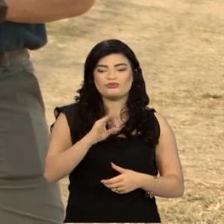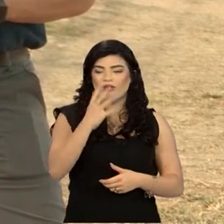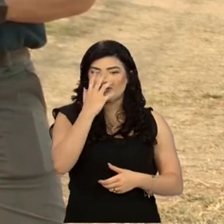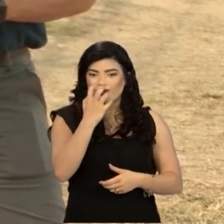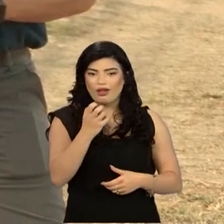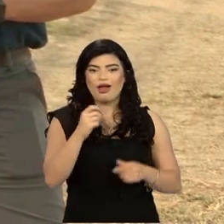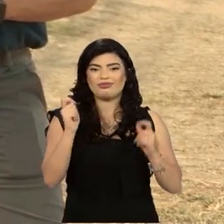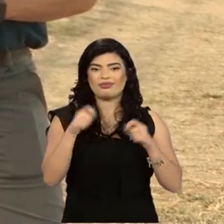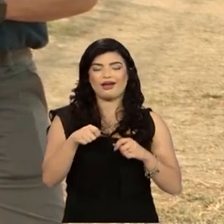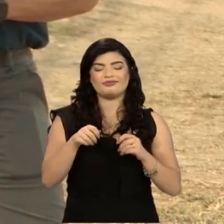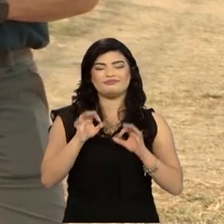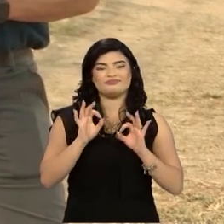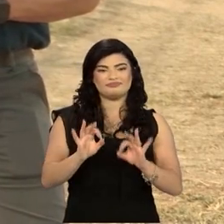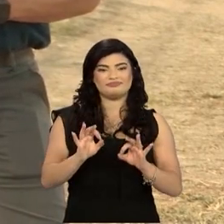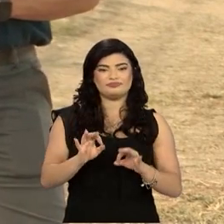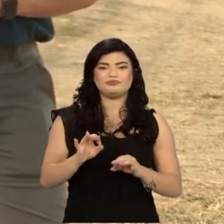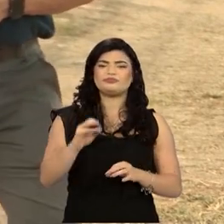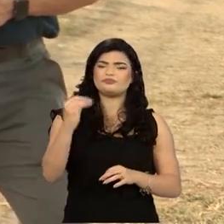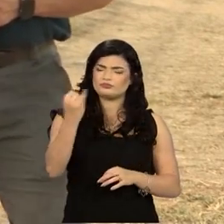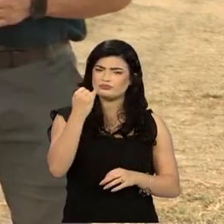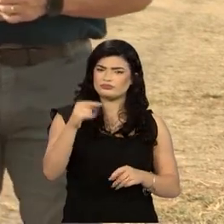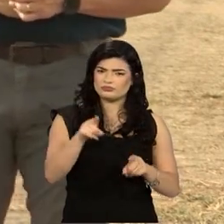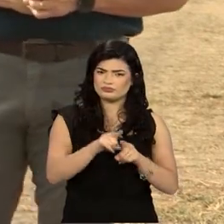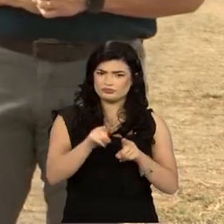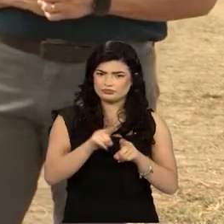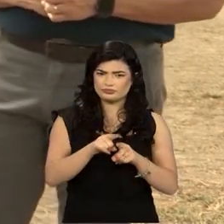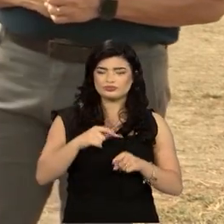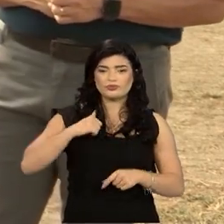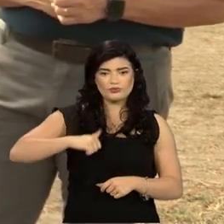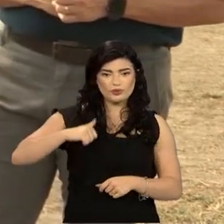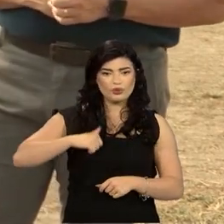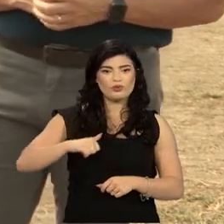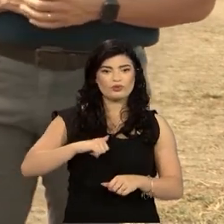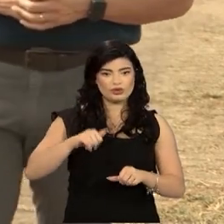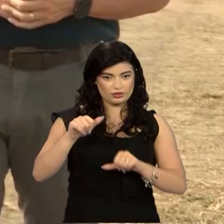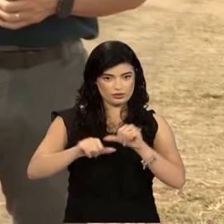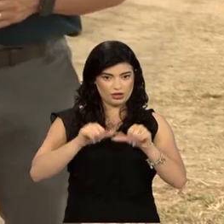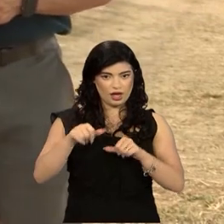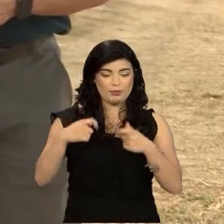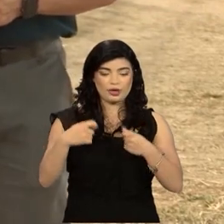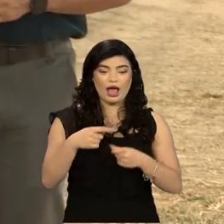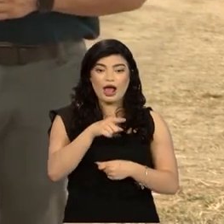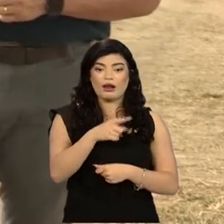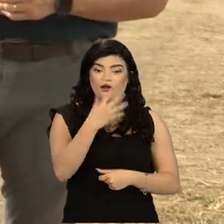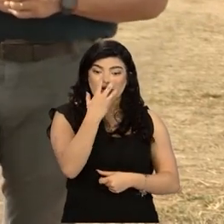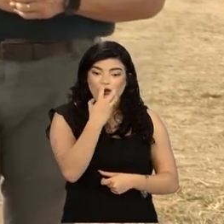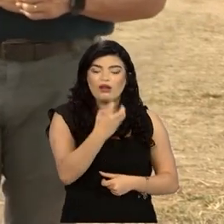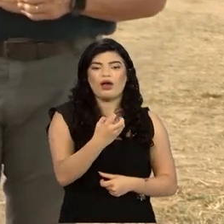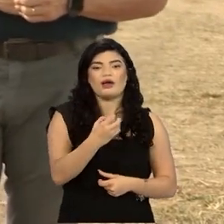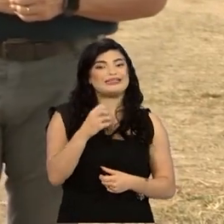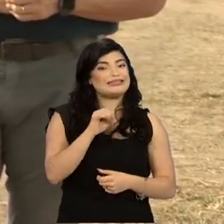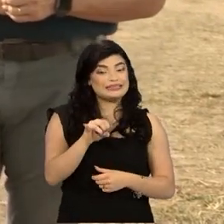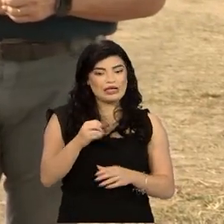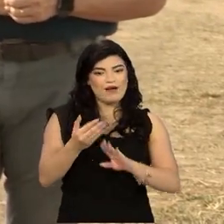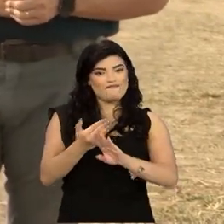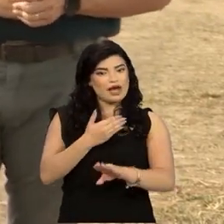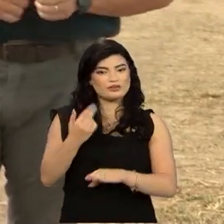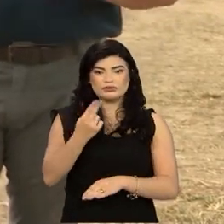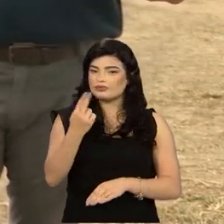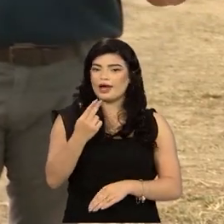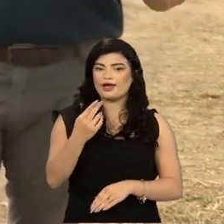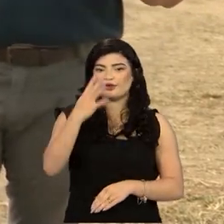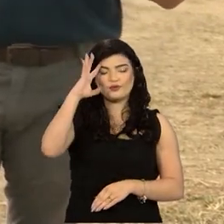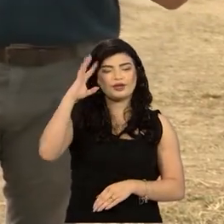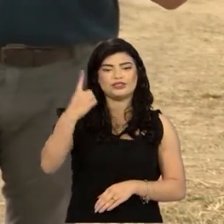E essa questão da remoção do esteco é importante. Total, de principal importância. Tem porque senão não resolve. Se não, não resolve. Eles vão estar ali em cima.